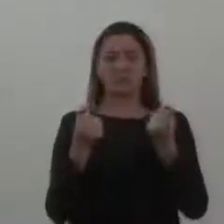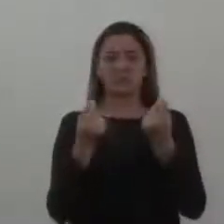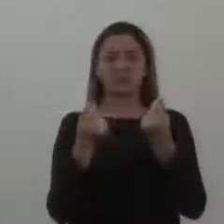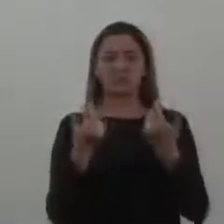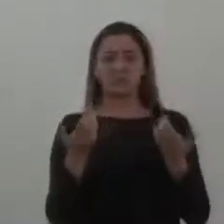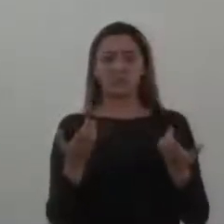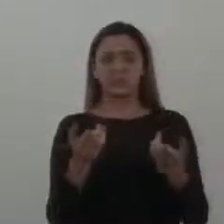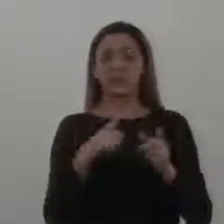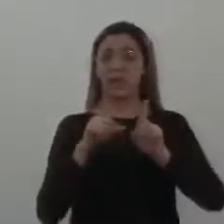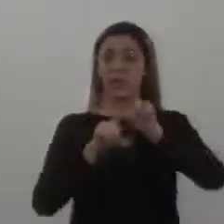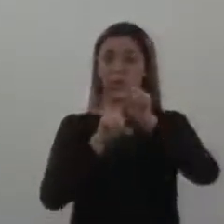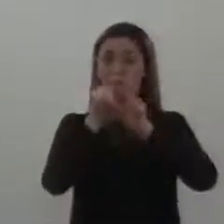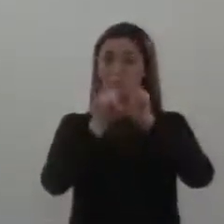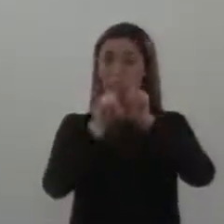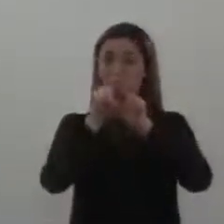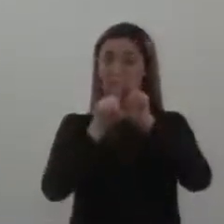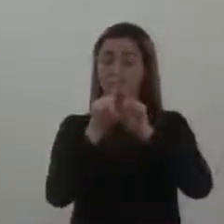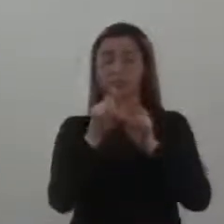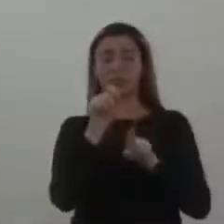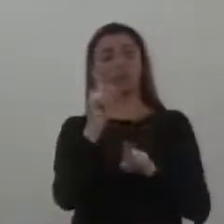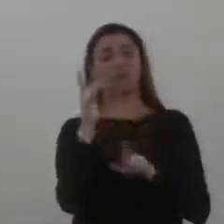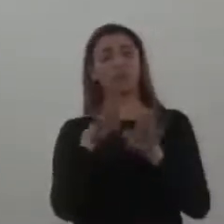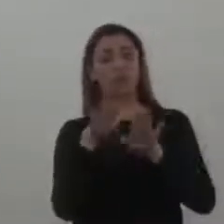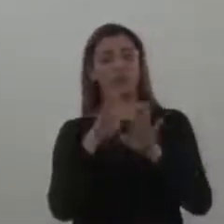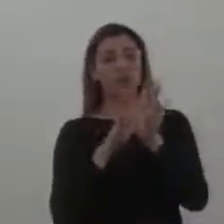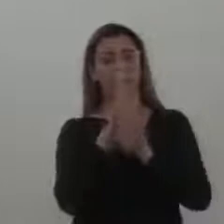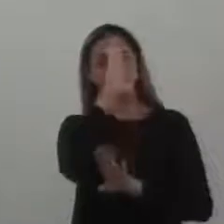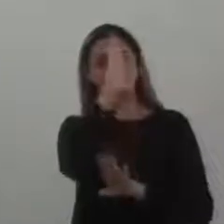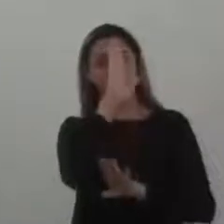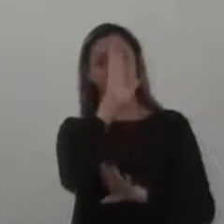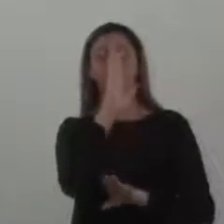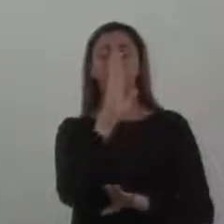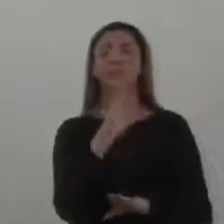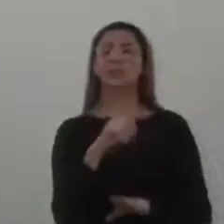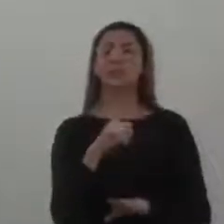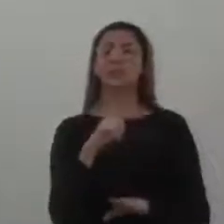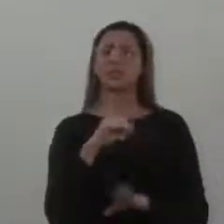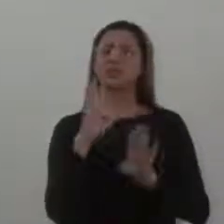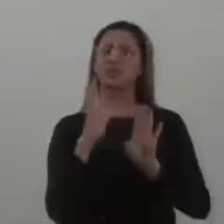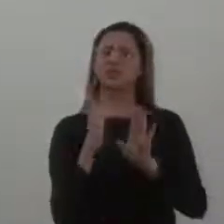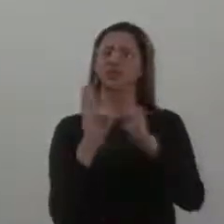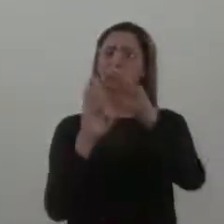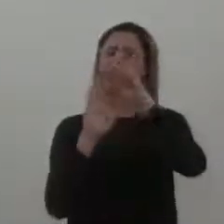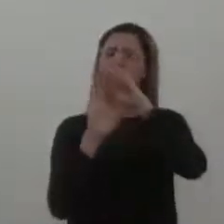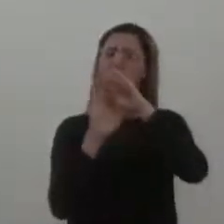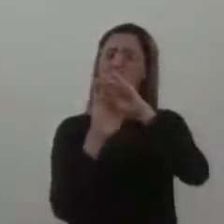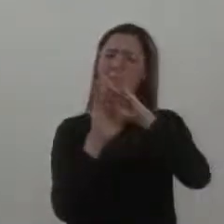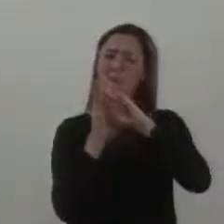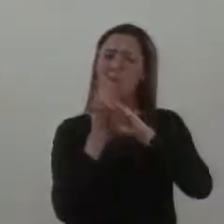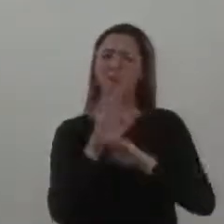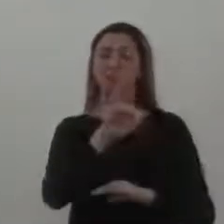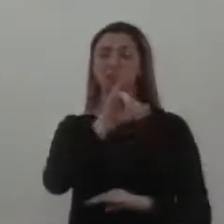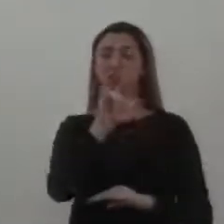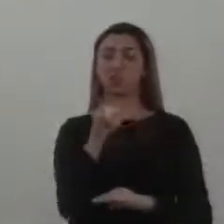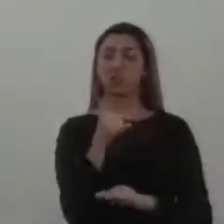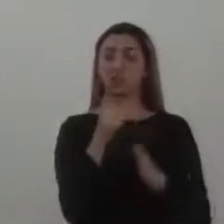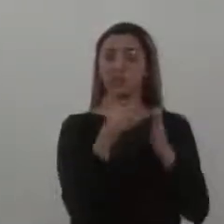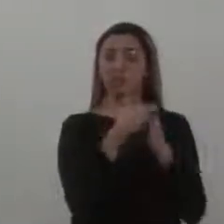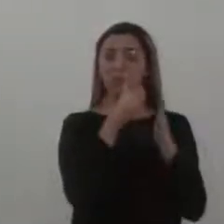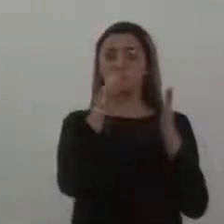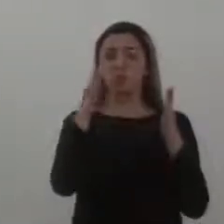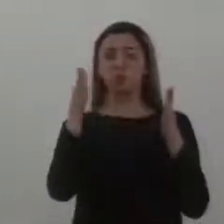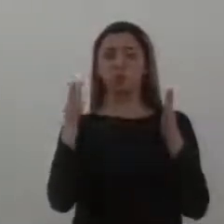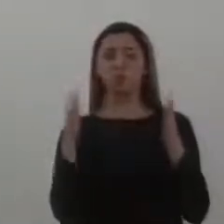aparece uma empresa vencedora. Eu vejo aqui, todas as despesas que nós temos, vejo aqui, janeiro até maio de